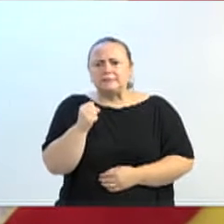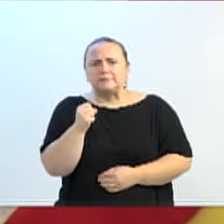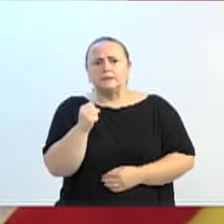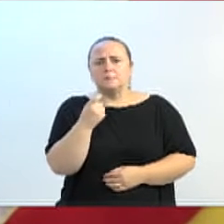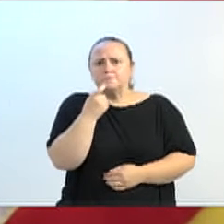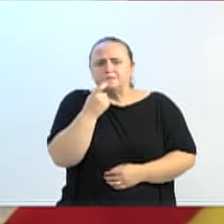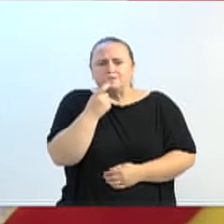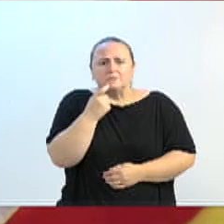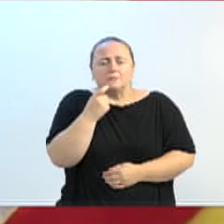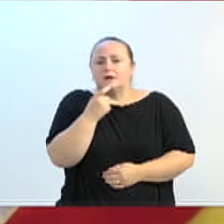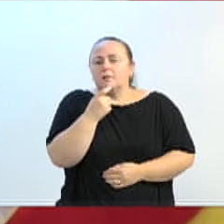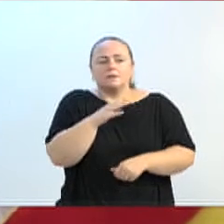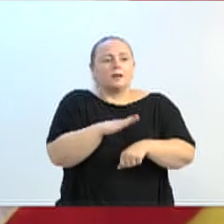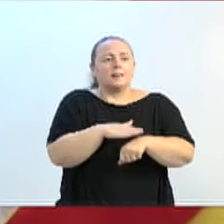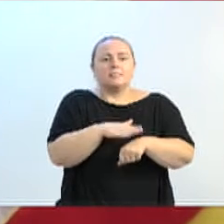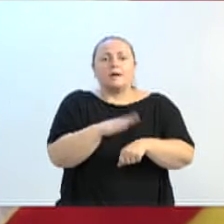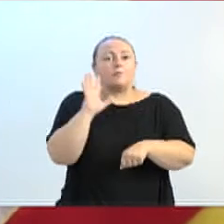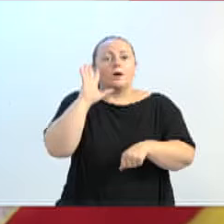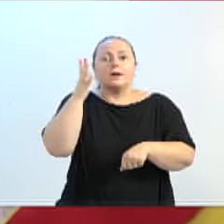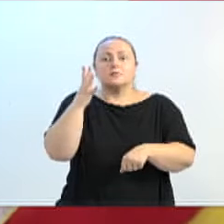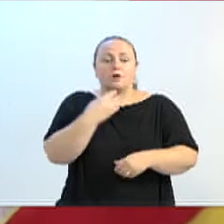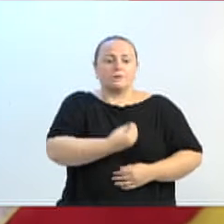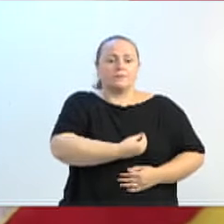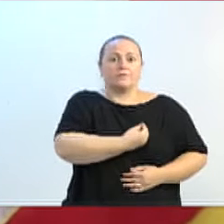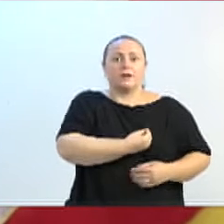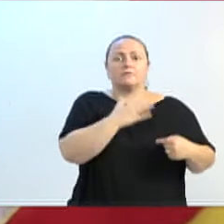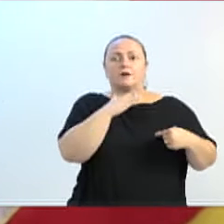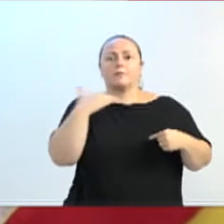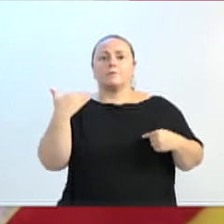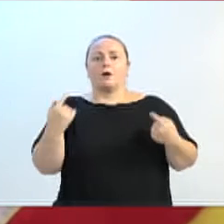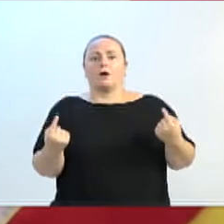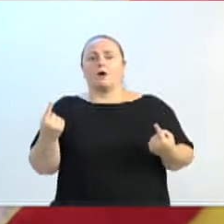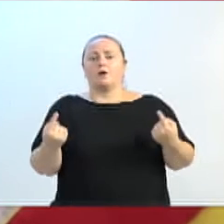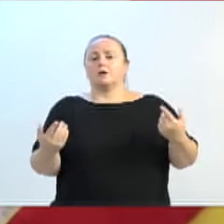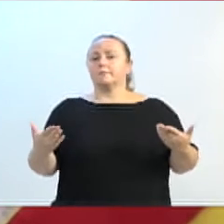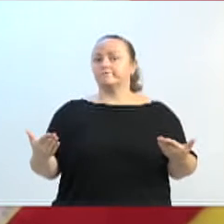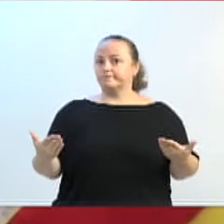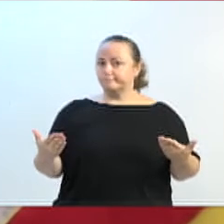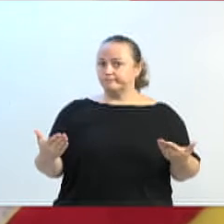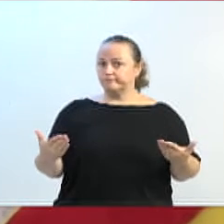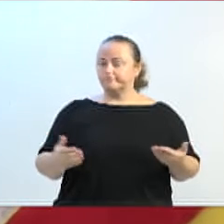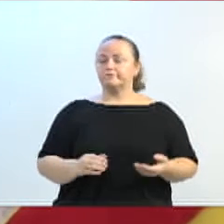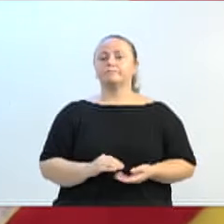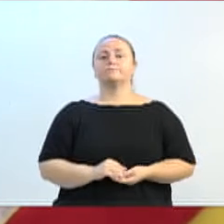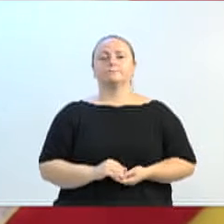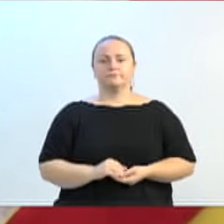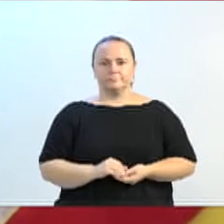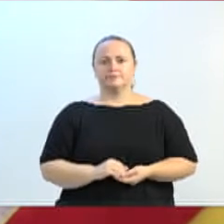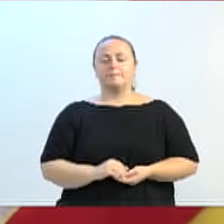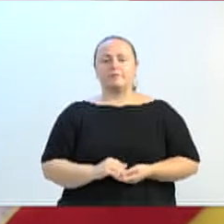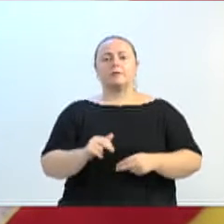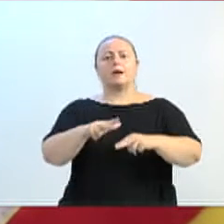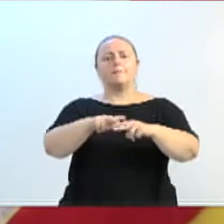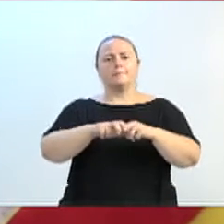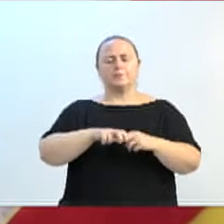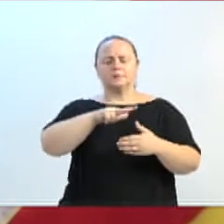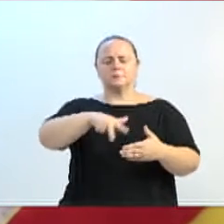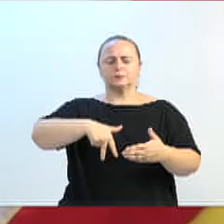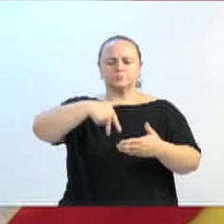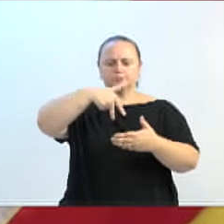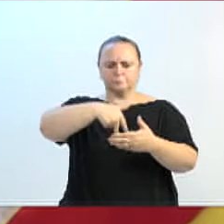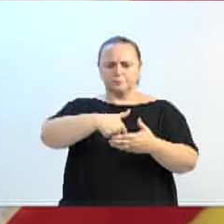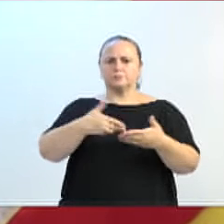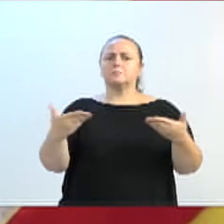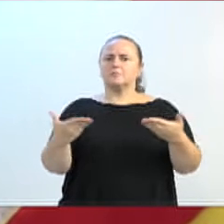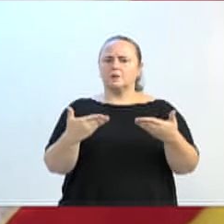o tempo que decide se a pessoa vai sobreviver ou não. Então, estamos aqui da tribuna fazendo essa